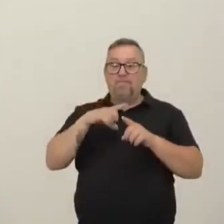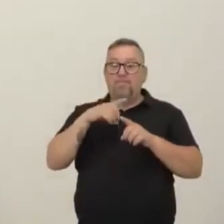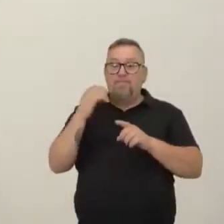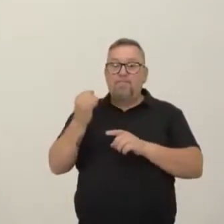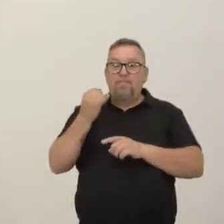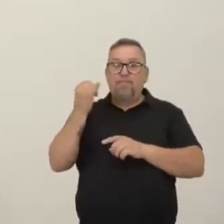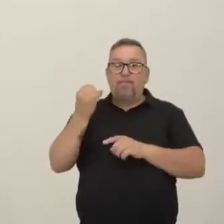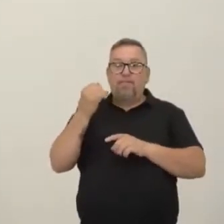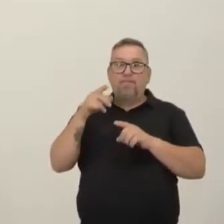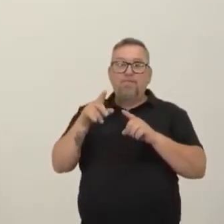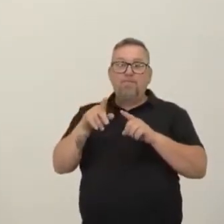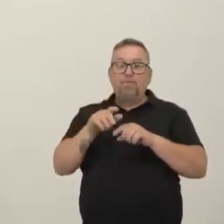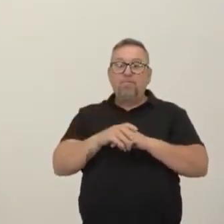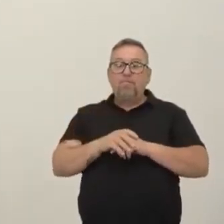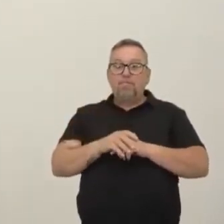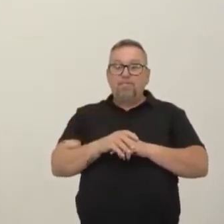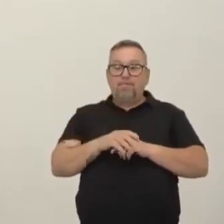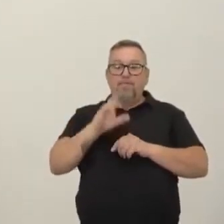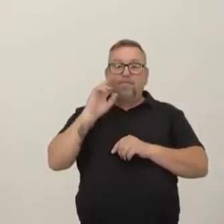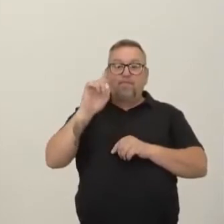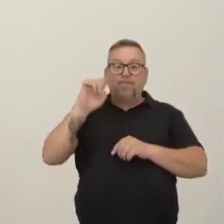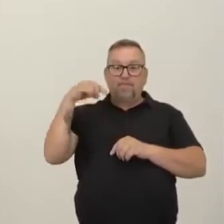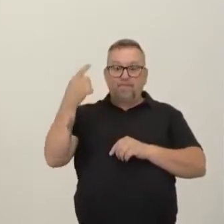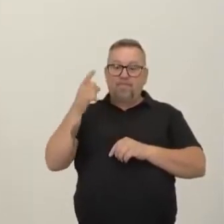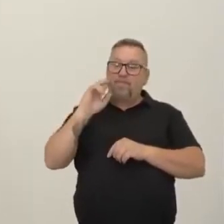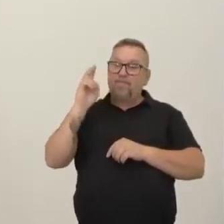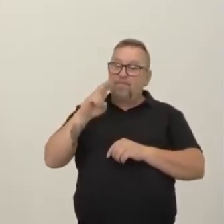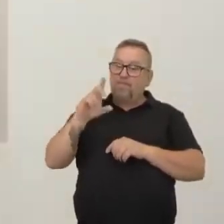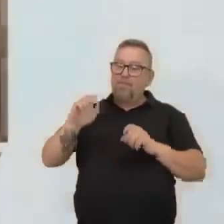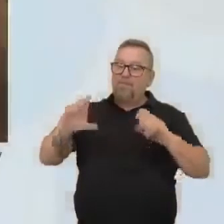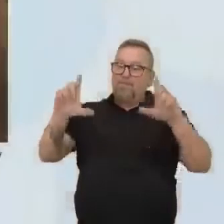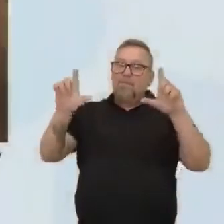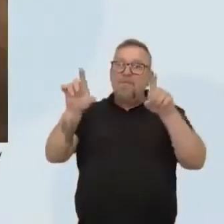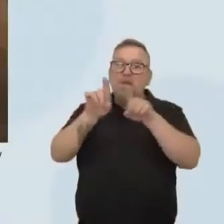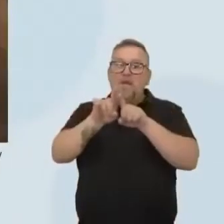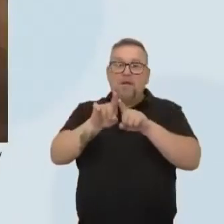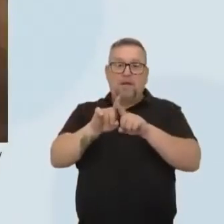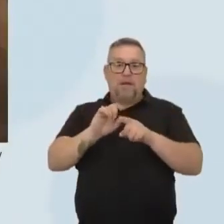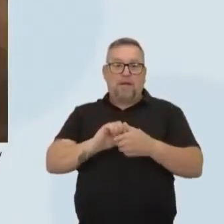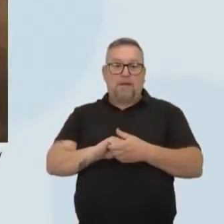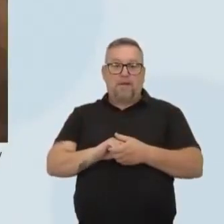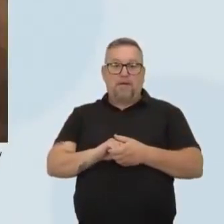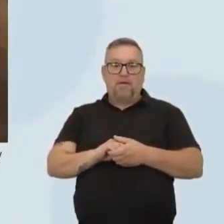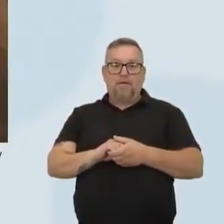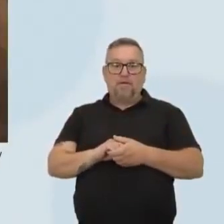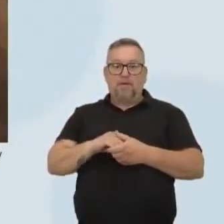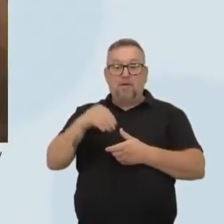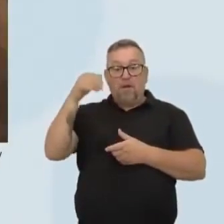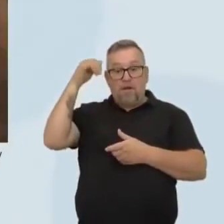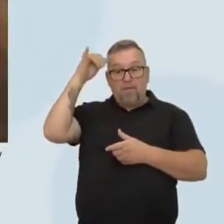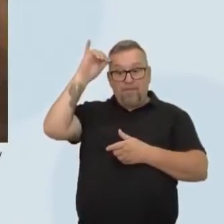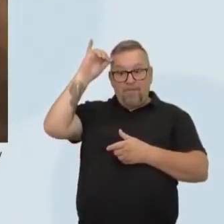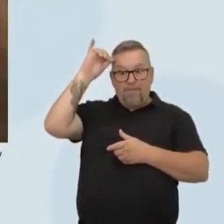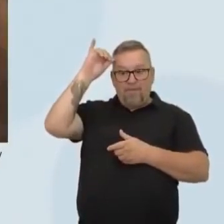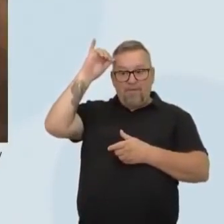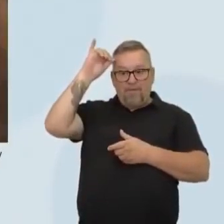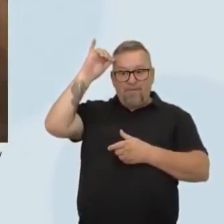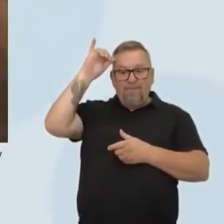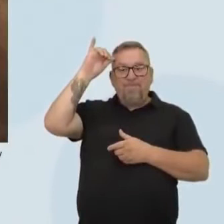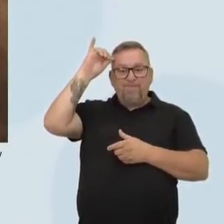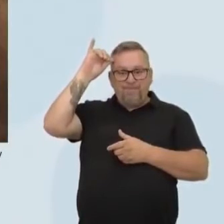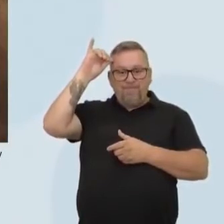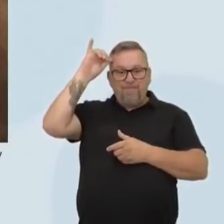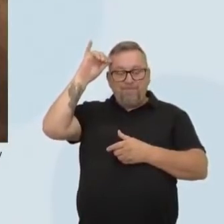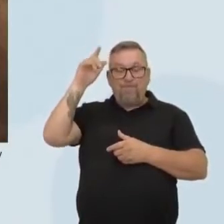parte pesqueira, tá? Vamos lá para a próxima tela, que aí a gente vai ver, né? Aí a criação de gado de alguns países e a